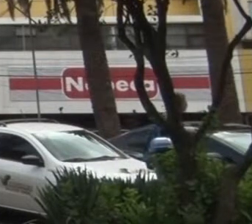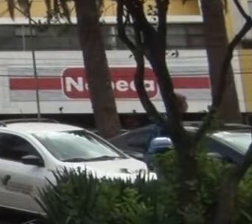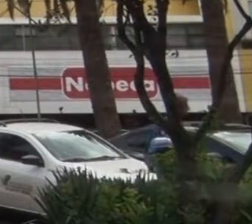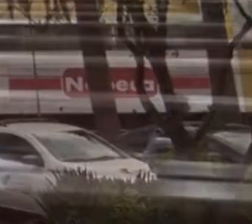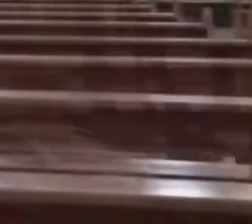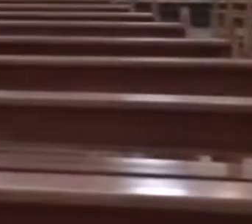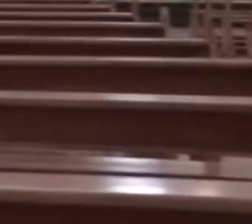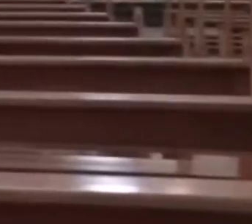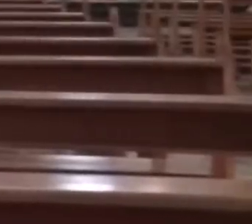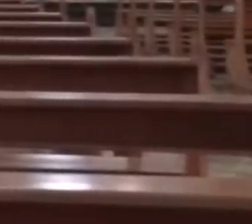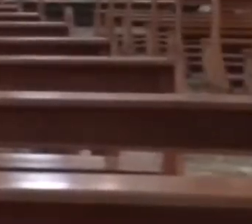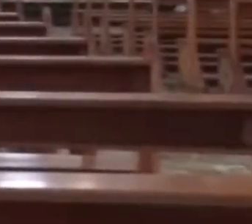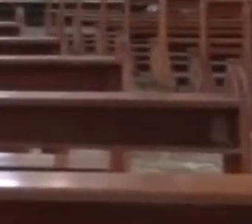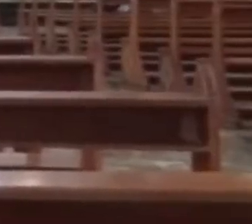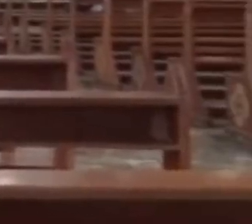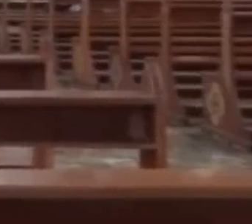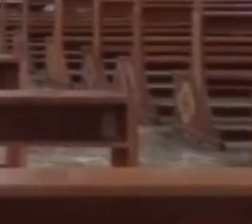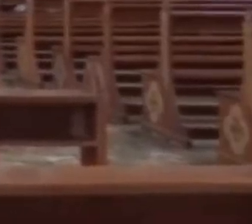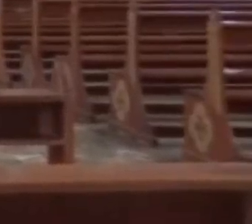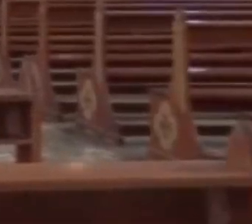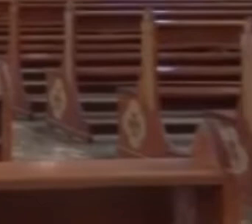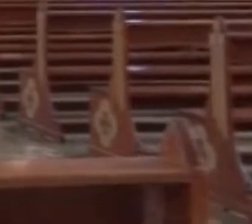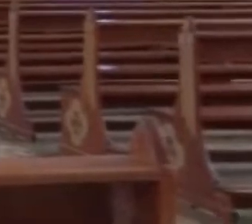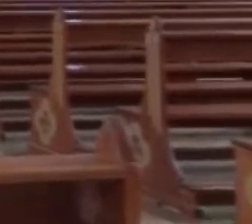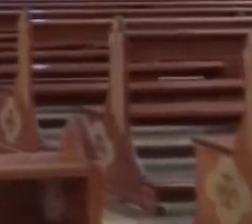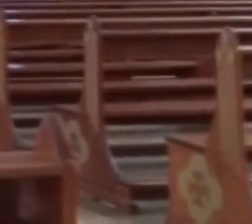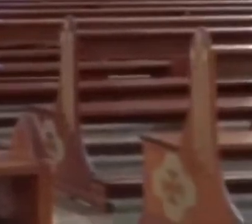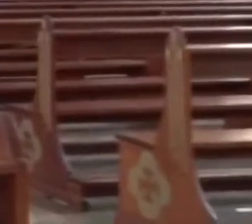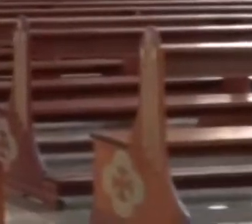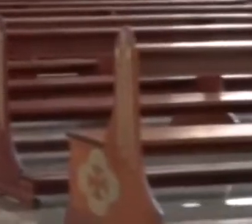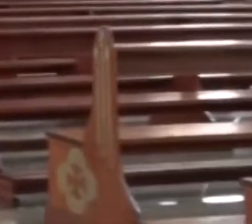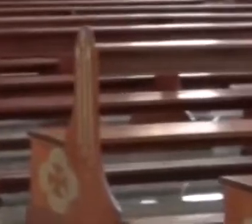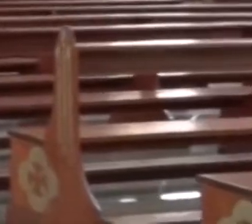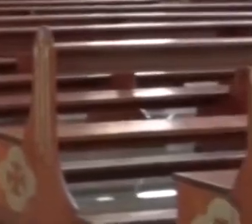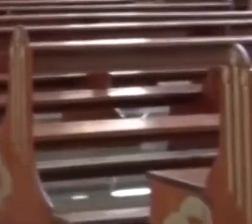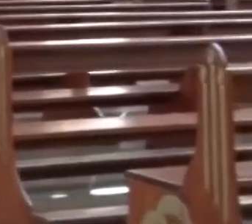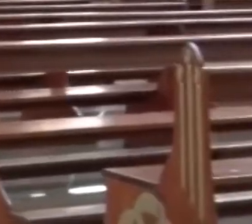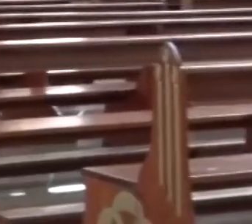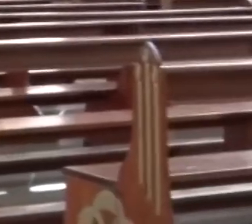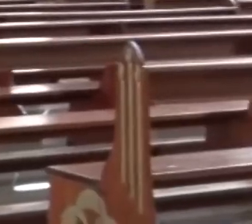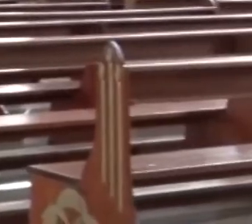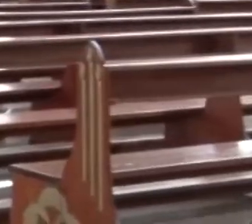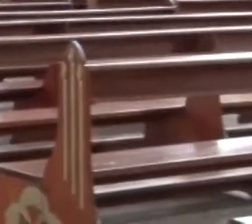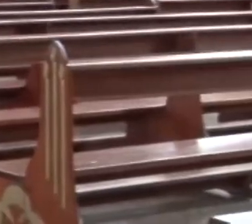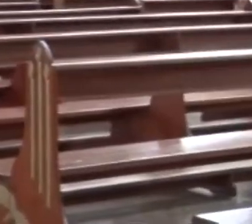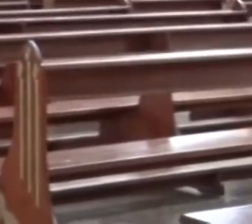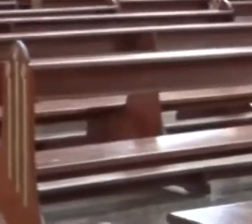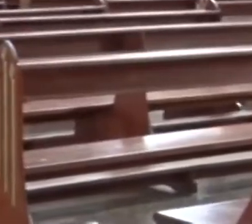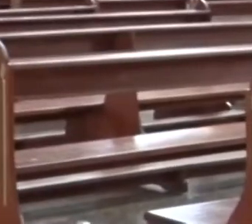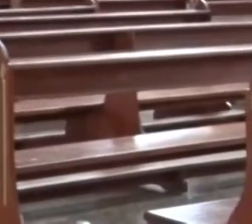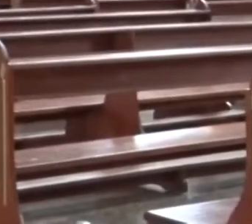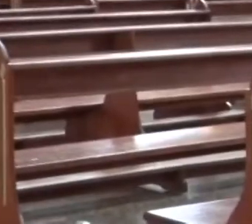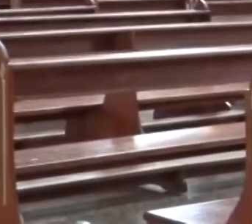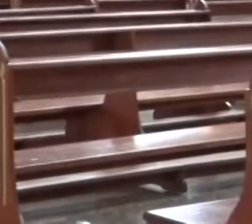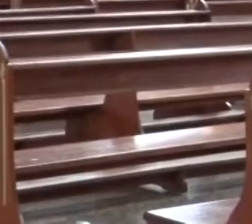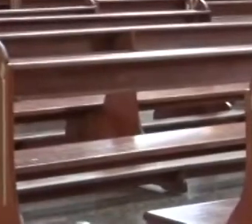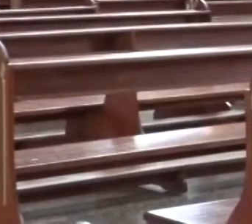cultura. A história deste imponente monumento é cheia de detalhes. No século passado, em